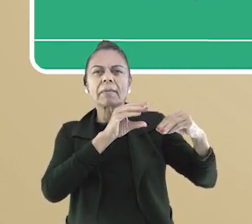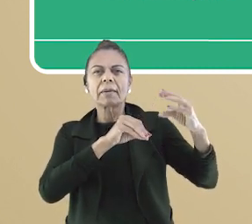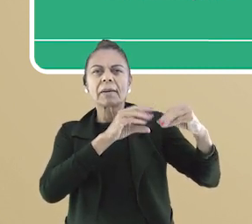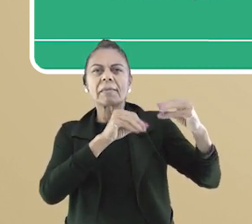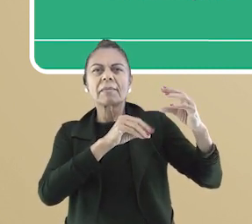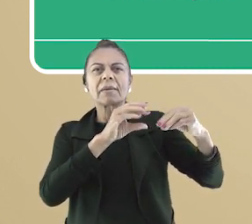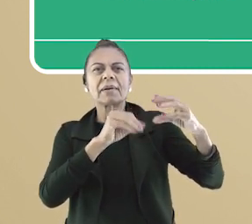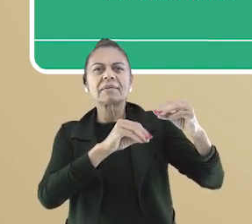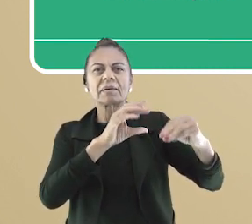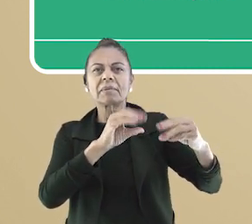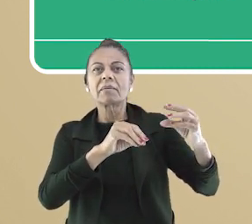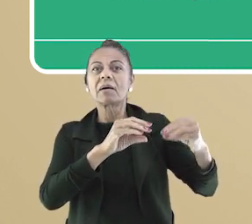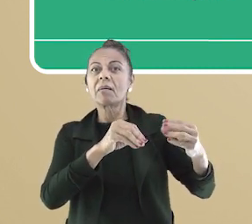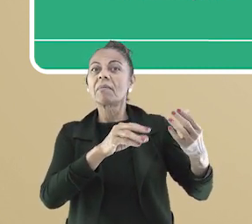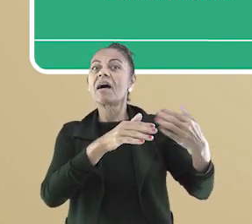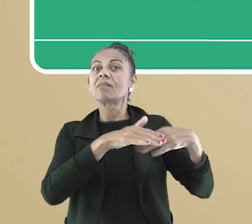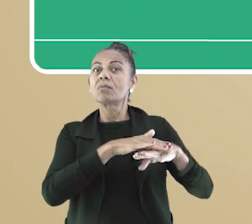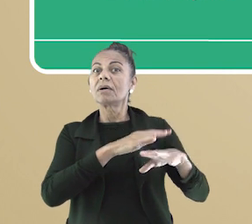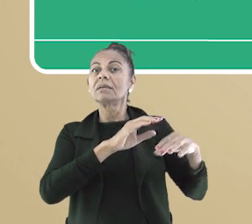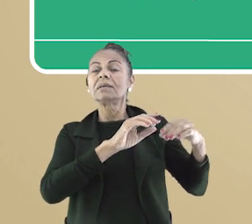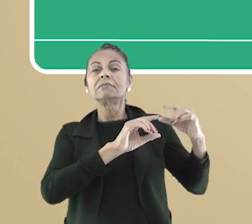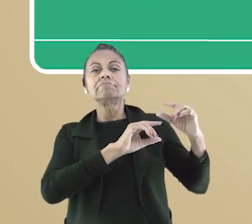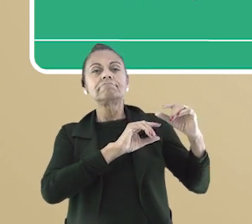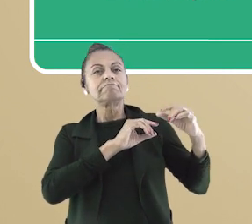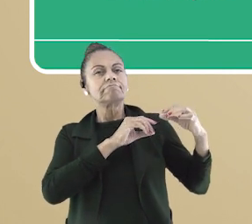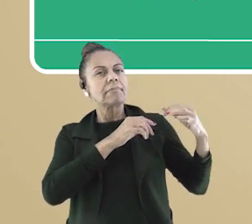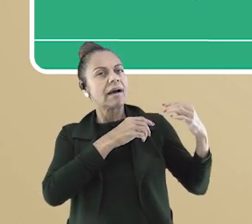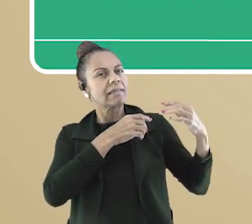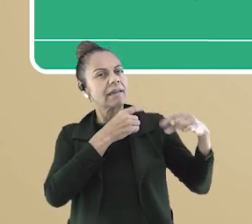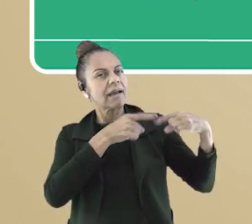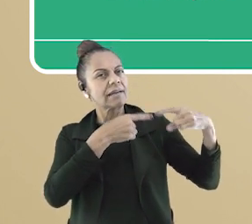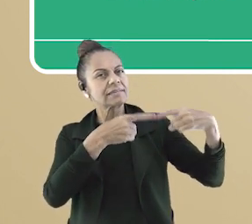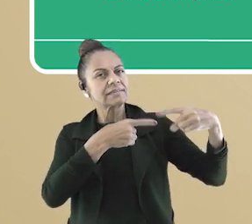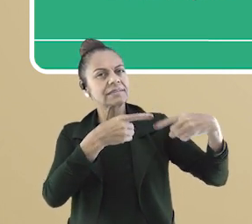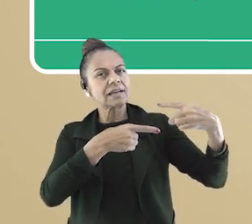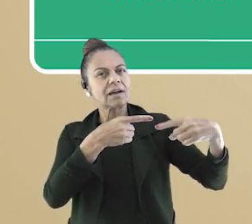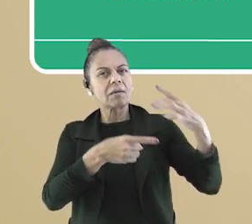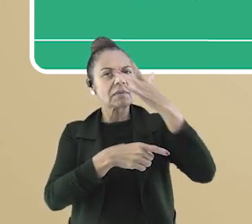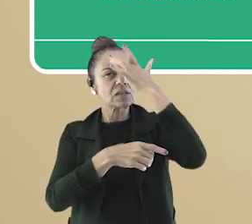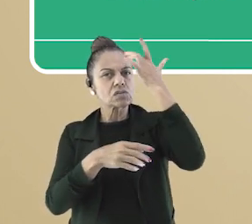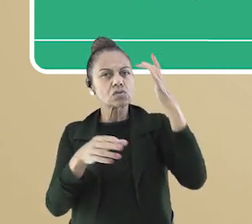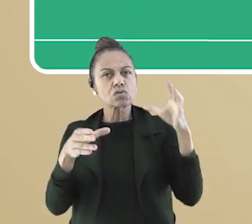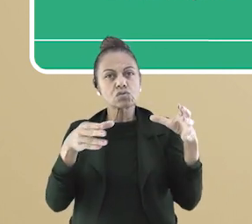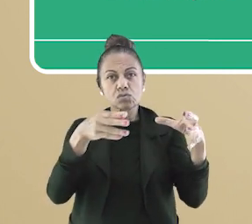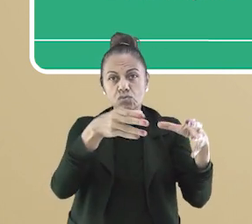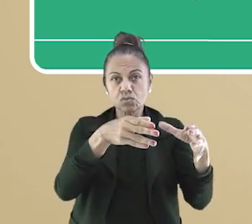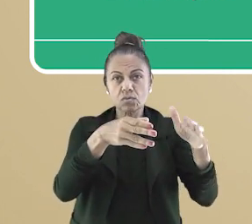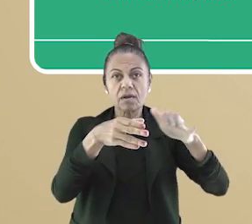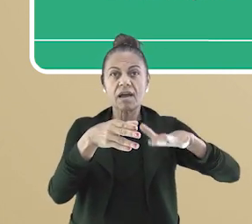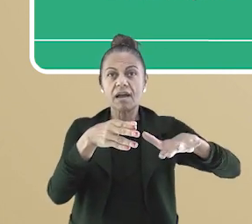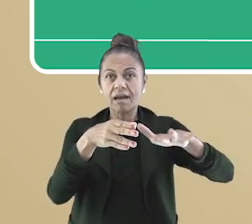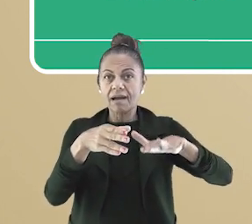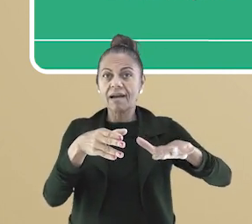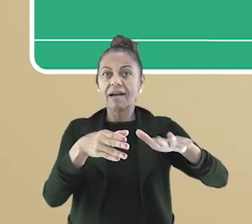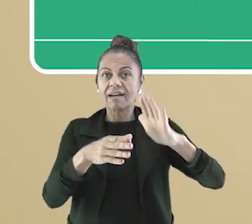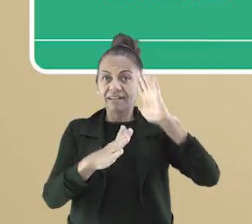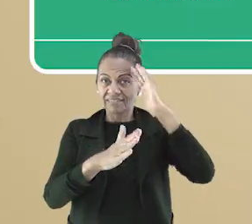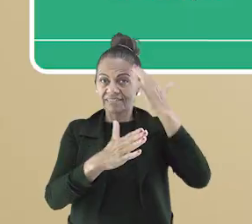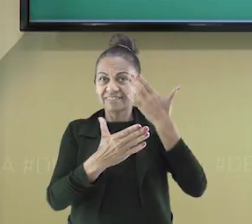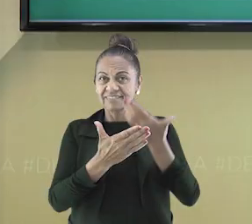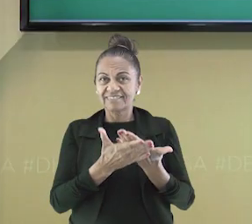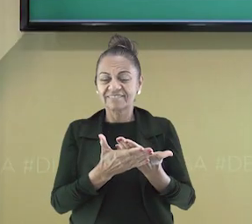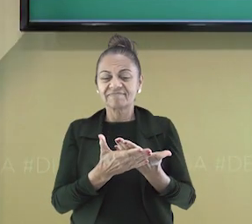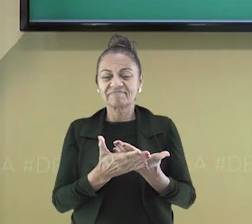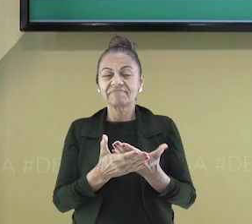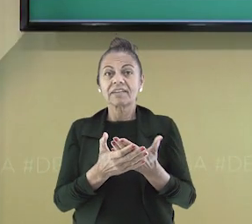preservar as tradições e tudo que um grupo de pessoas ou um povo sabe, tem e acredita.